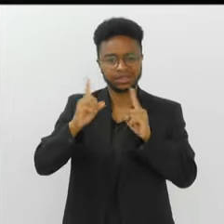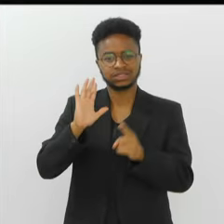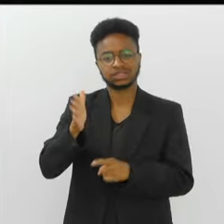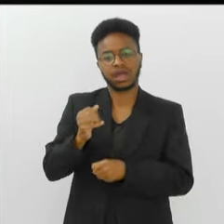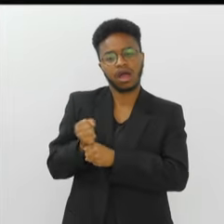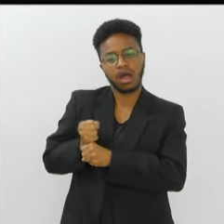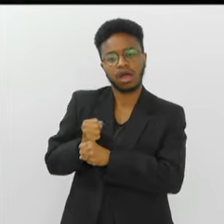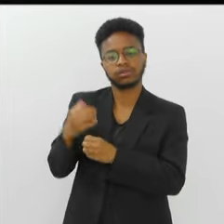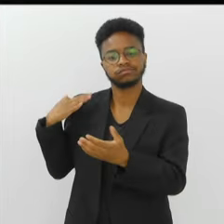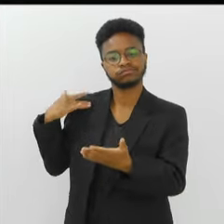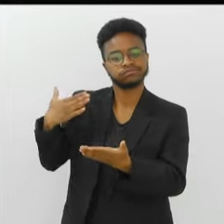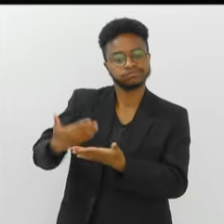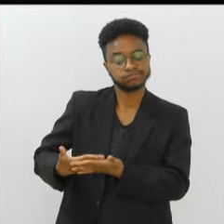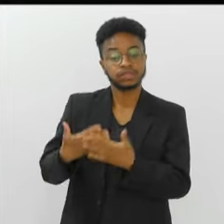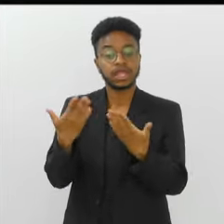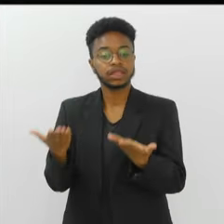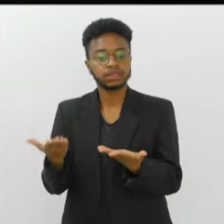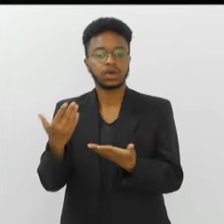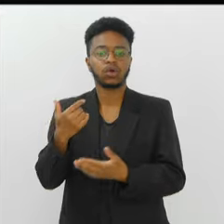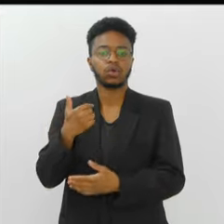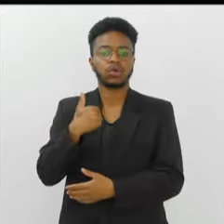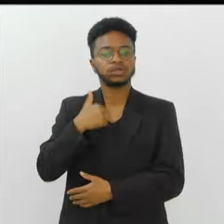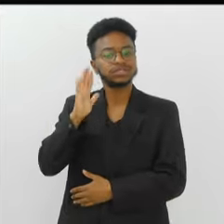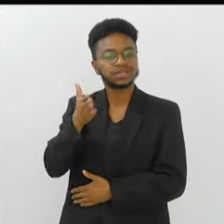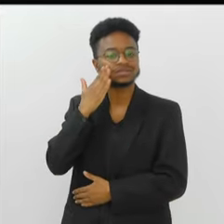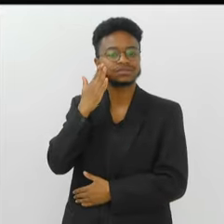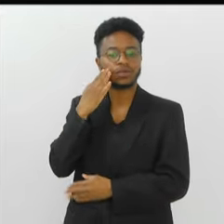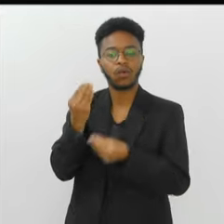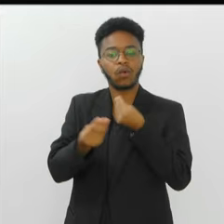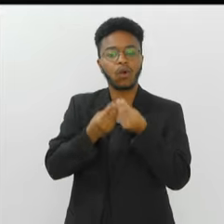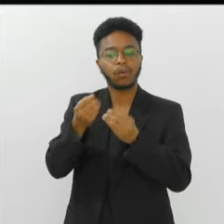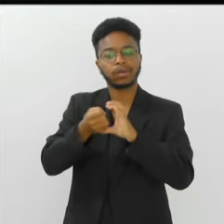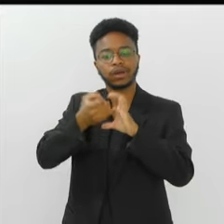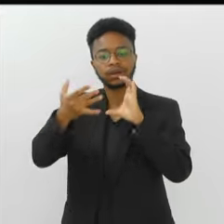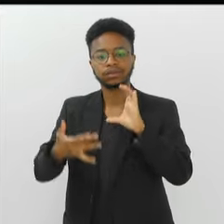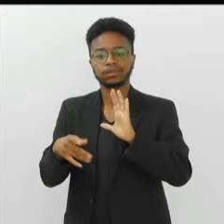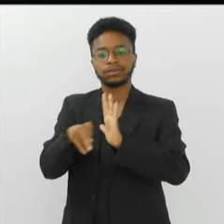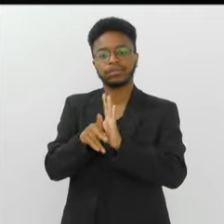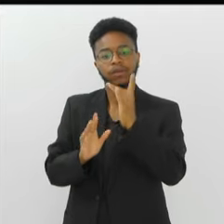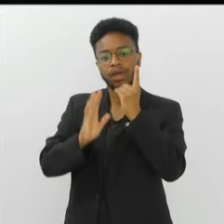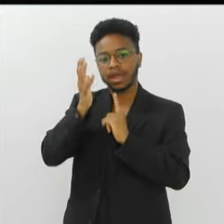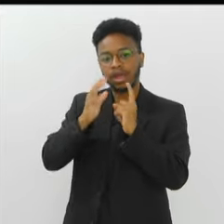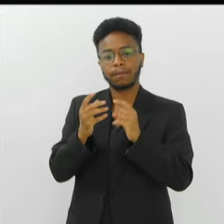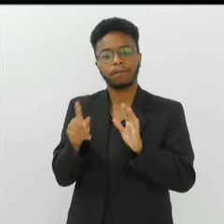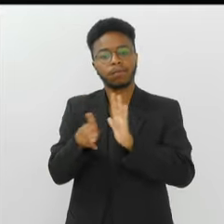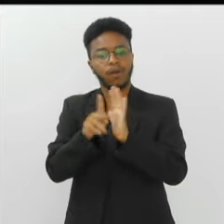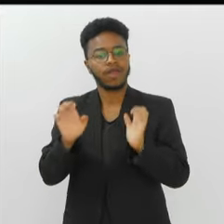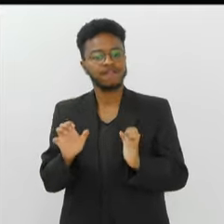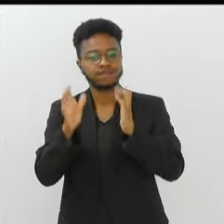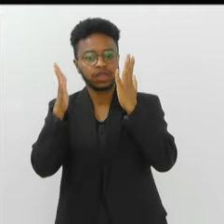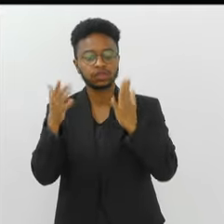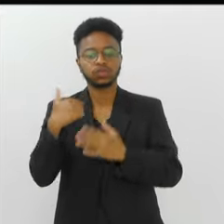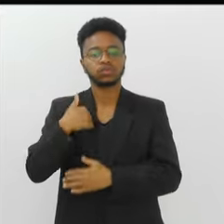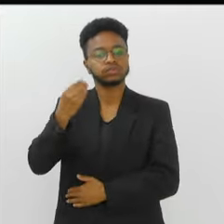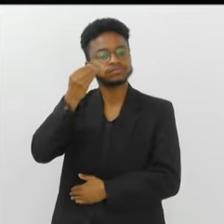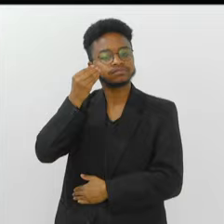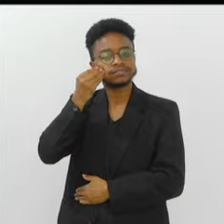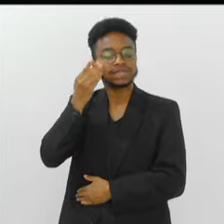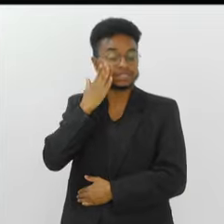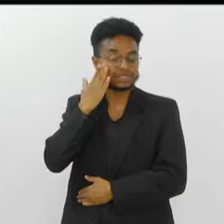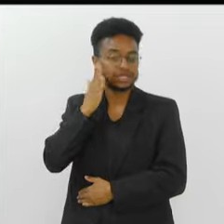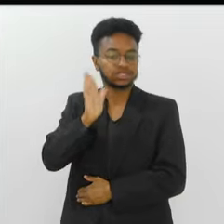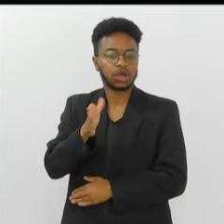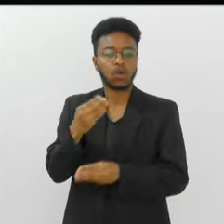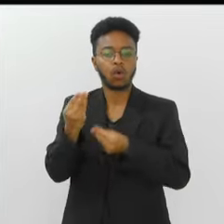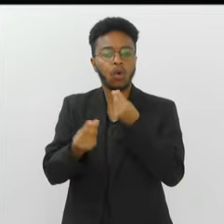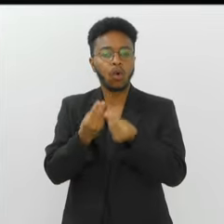vem de décadas. Então, a linguagem do Carnaval, o sotaque dessa festa, a maneira como o